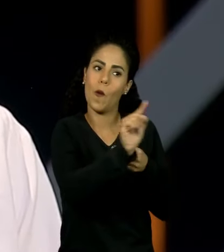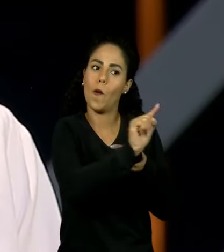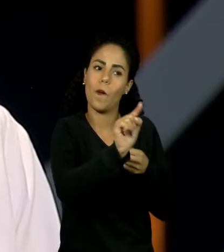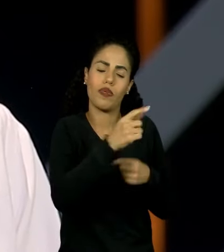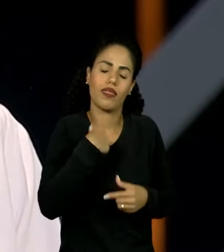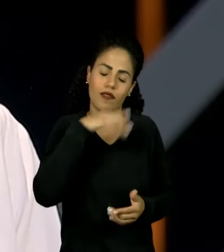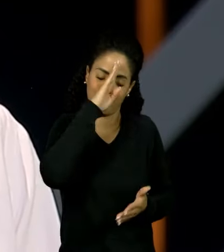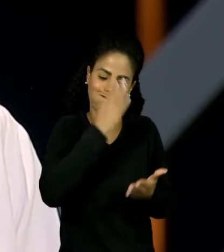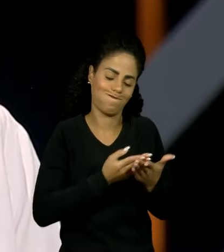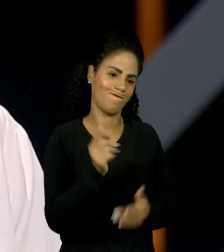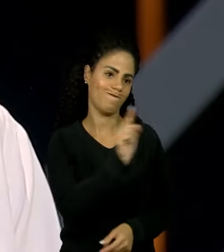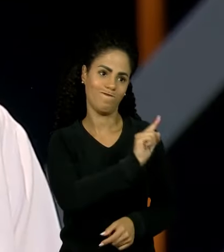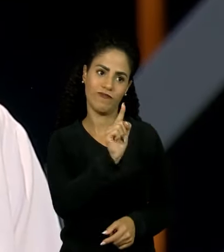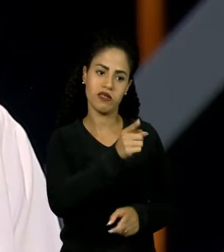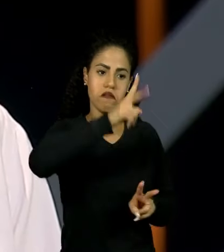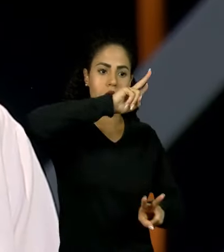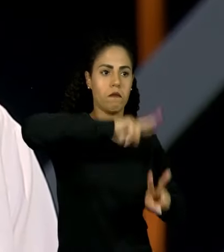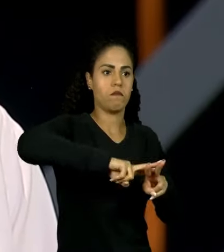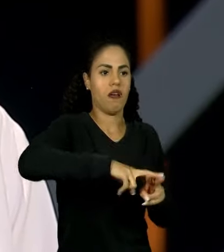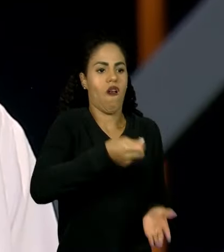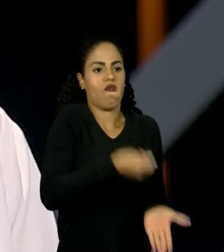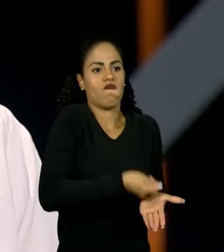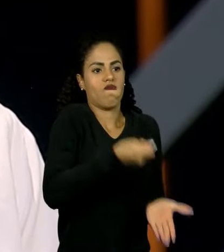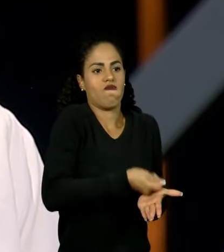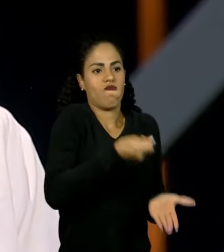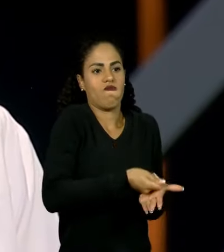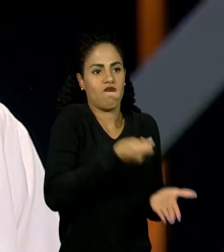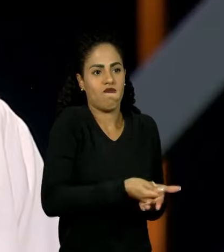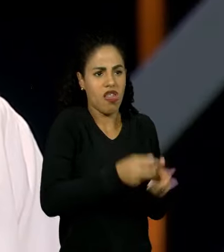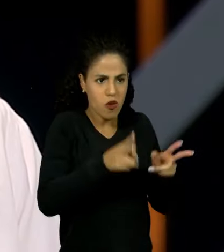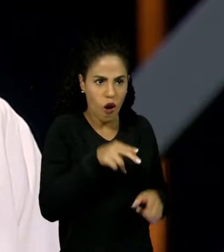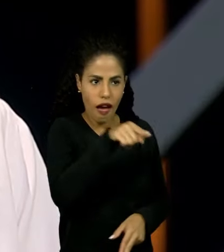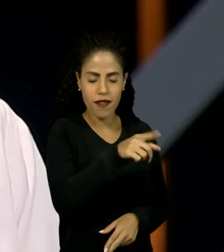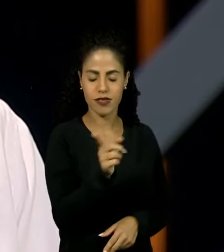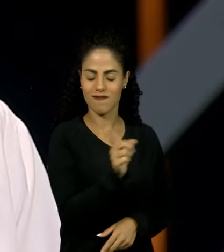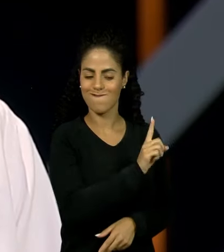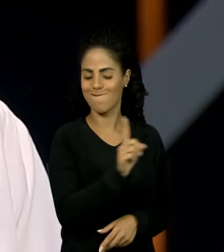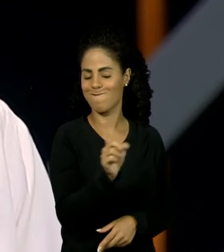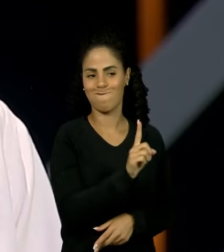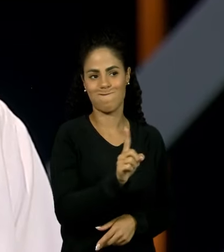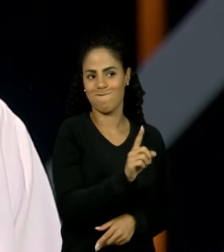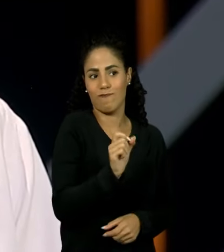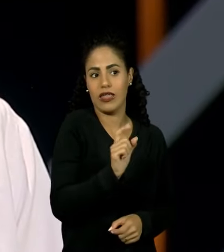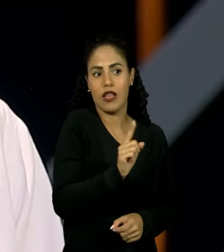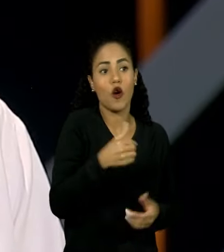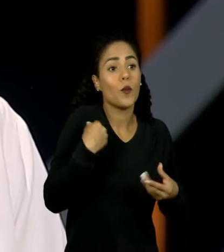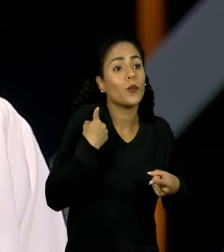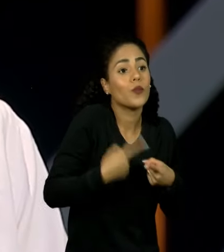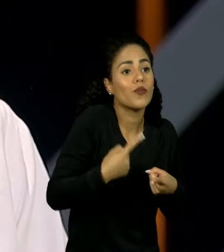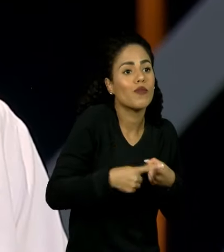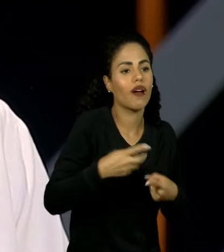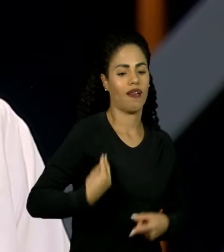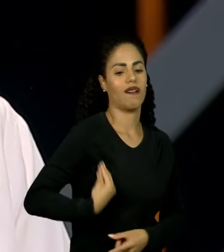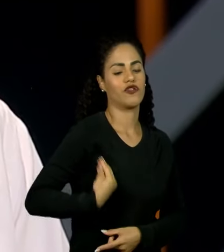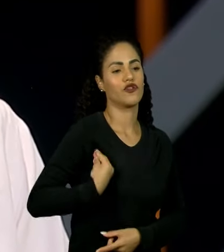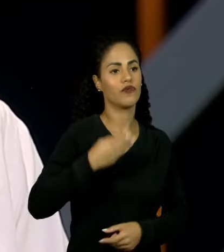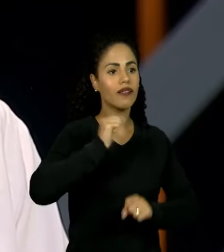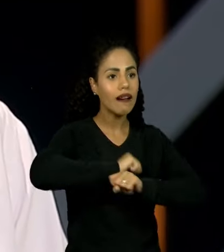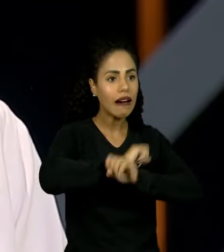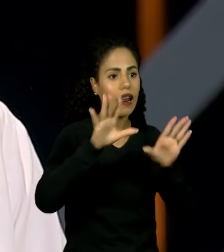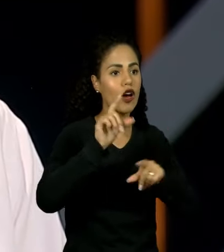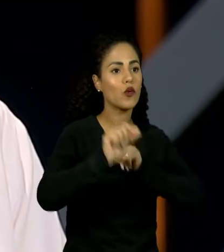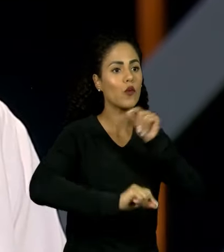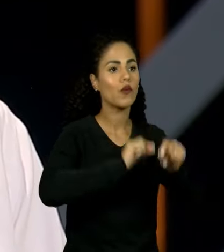Eu não acredito no encarceramento, eu não acredito em formas de repressão como essa. E acho que a história que a gente tem vivido nos mostra isso claramente. Os